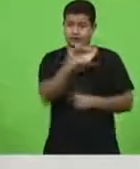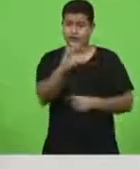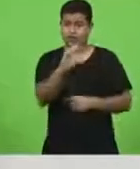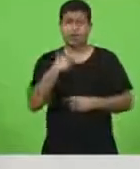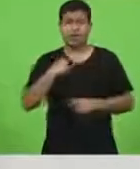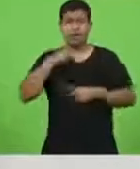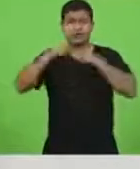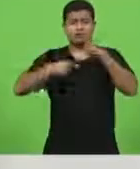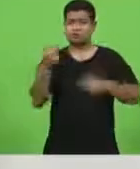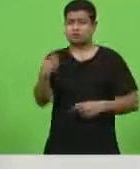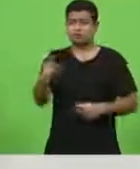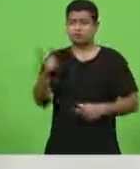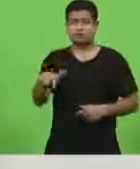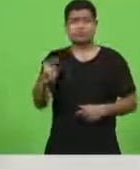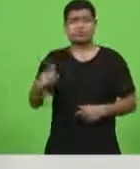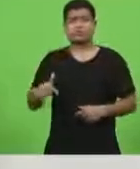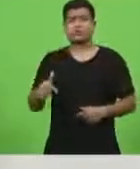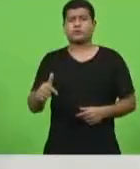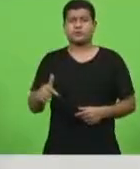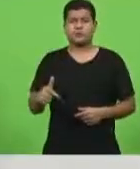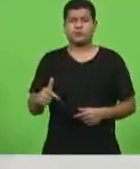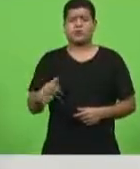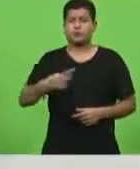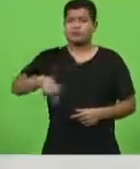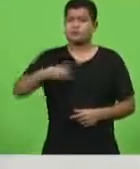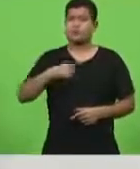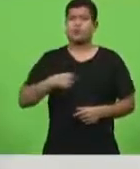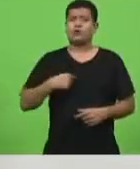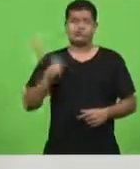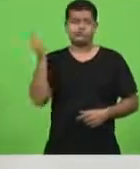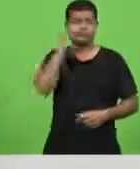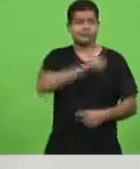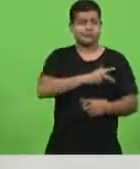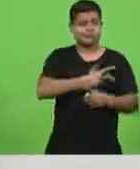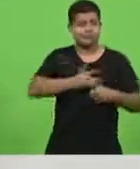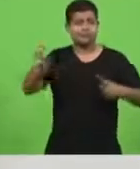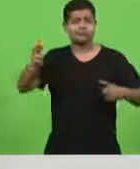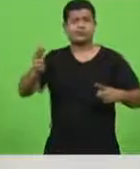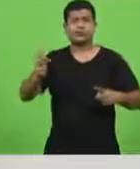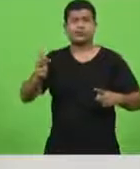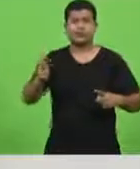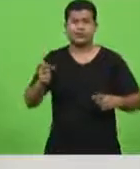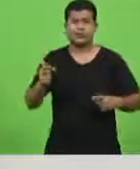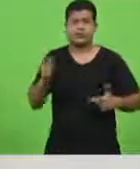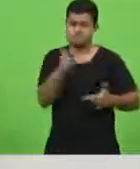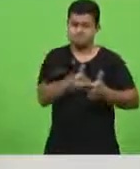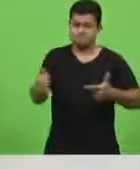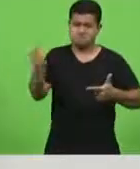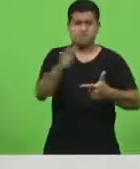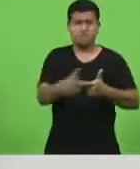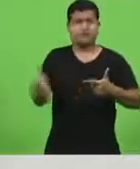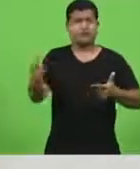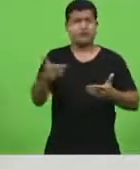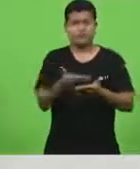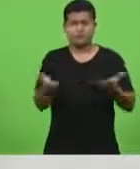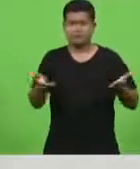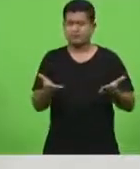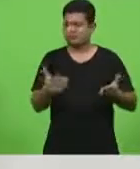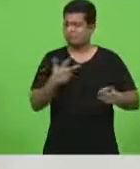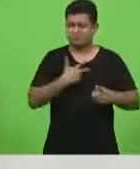dúvida não tenho dúvida nós vamos vencer essa crise o povo catarinense